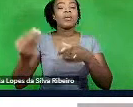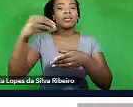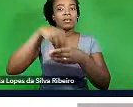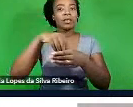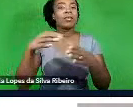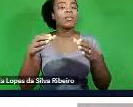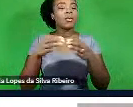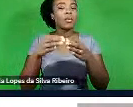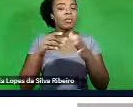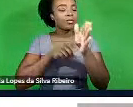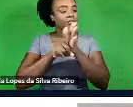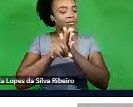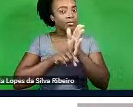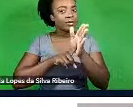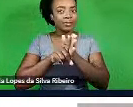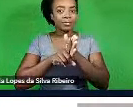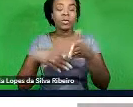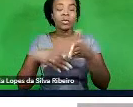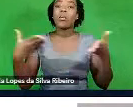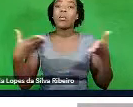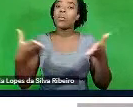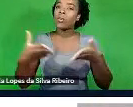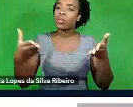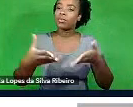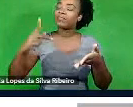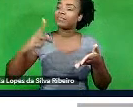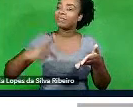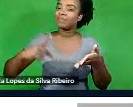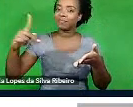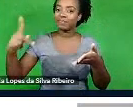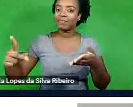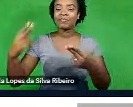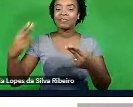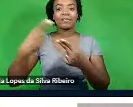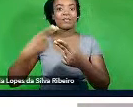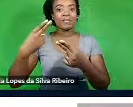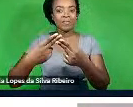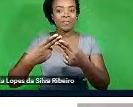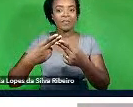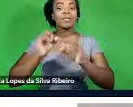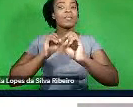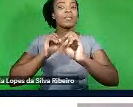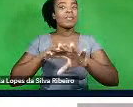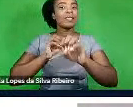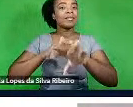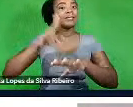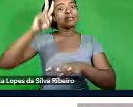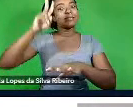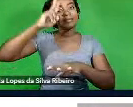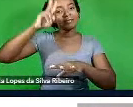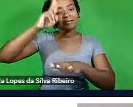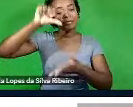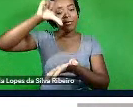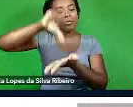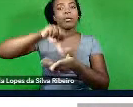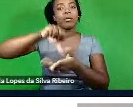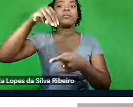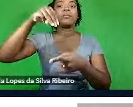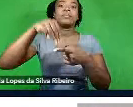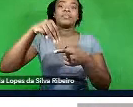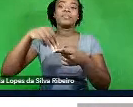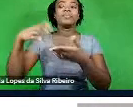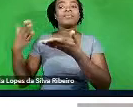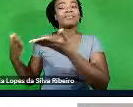atualmente é professor do Instituto Federal Baiano, professor de História no campus de Itaberaba. Com vocês, o